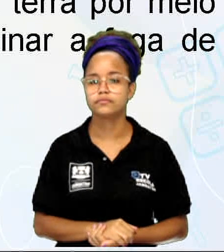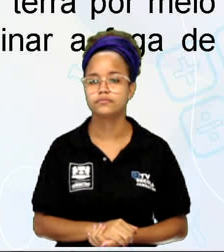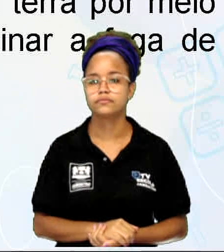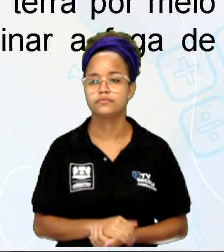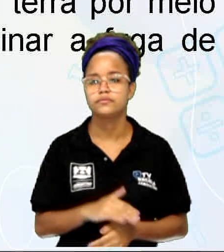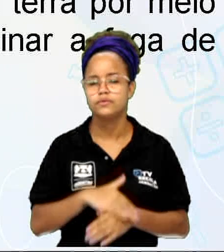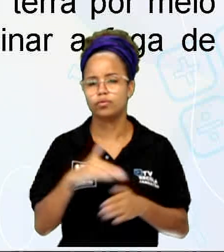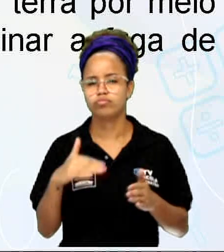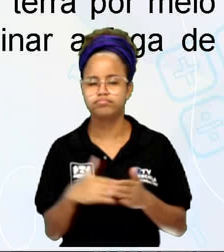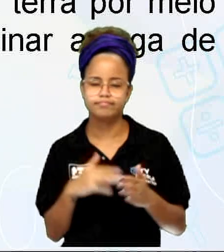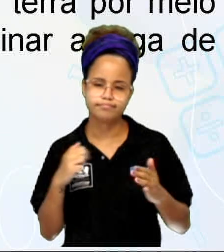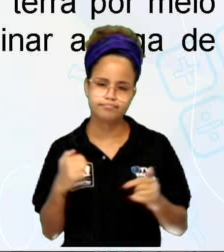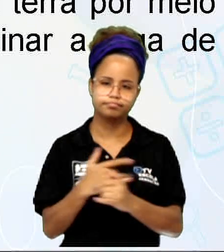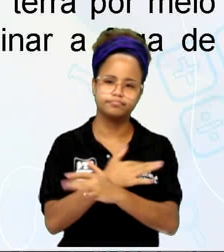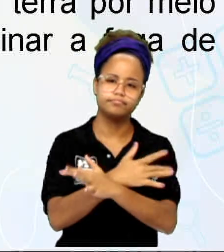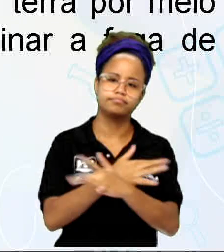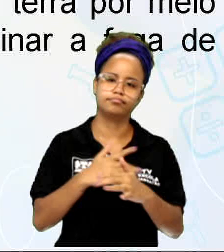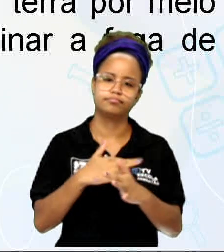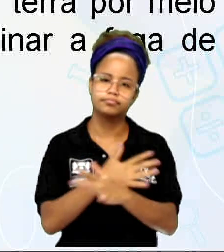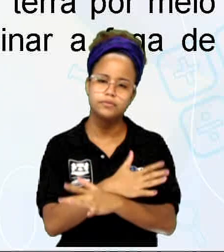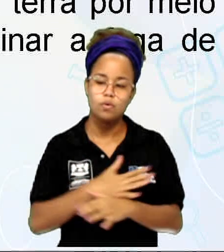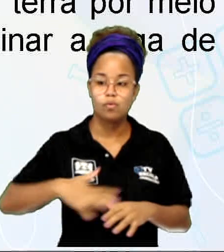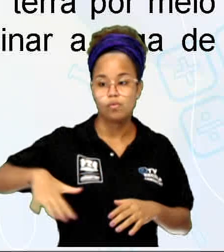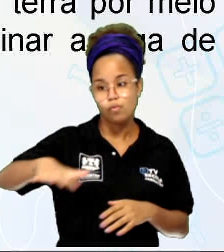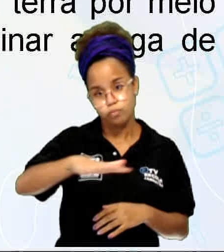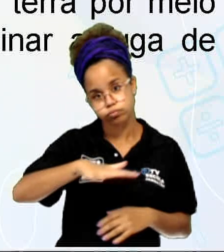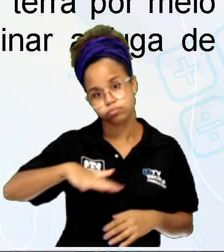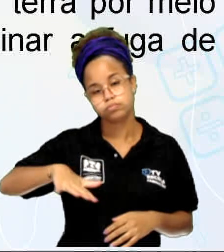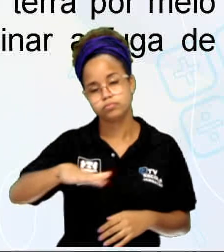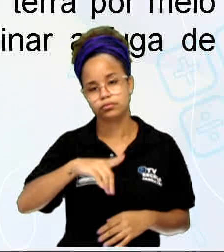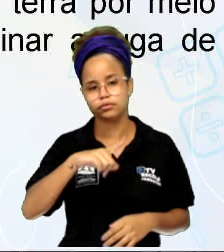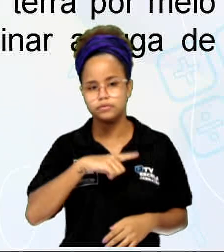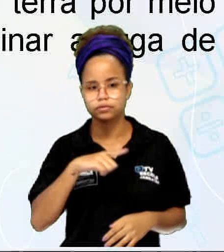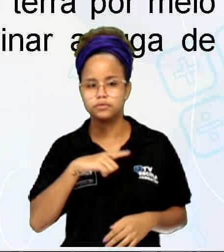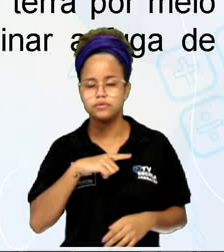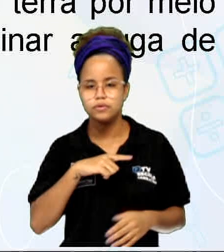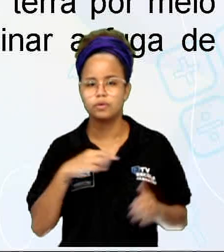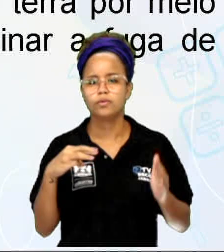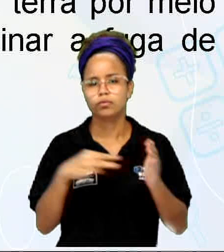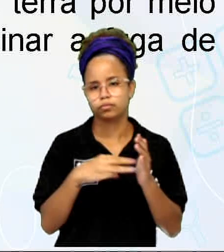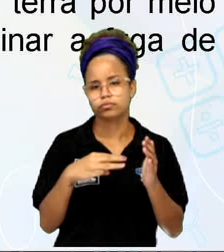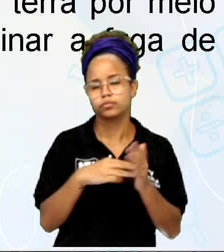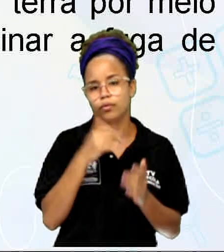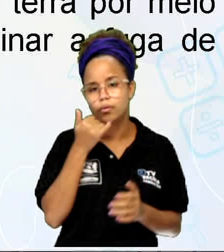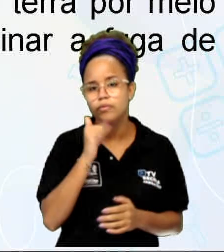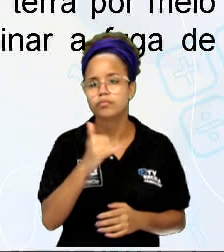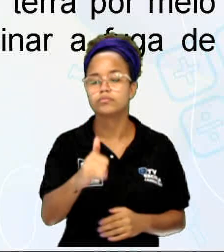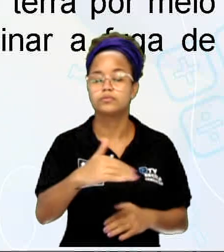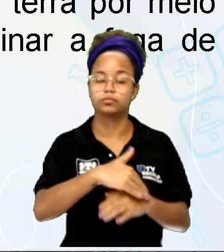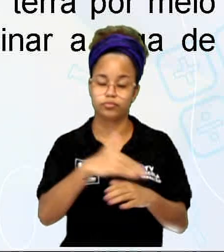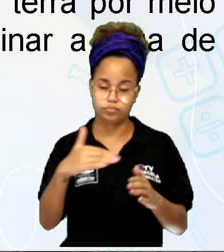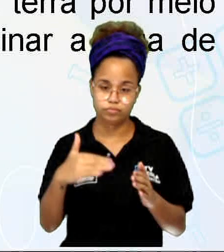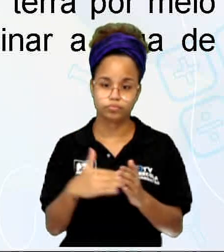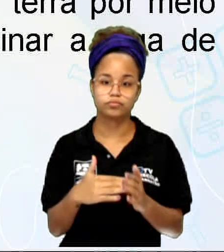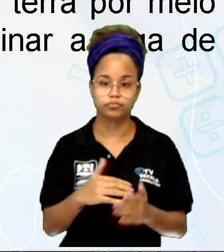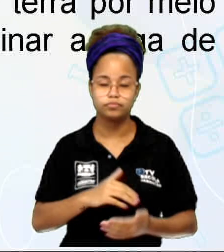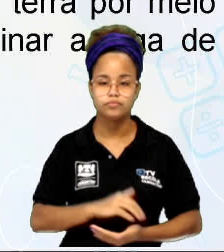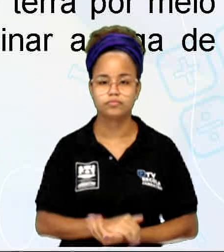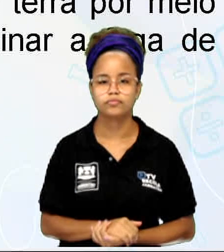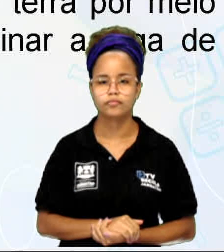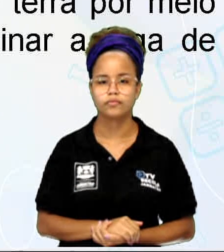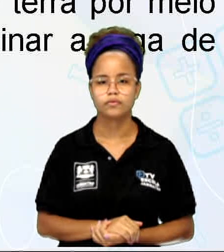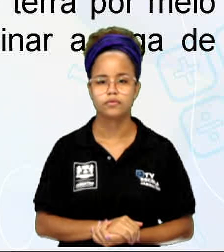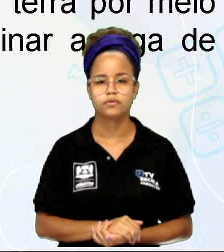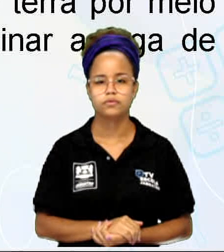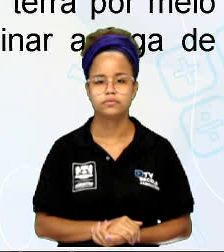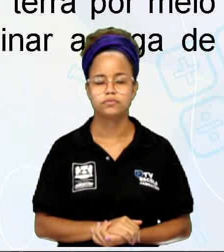cidade, toda a população tem acesso a essa rede elétrica que é distribuída para todo mundo. Isso inclui a função de